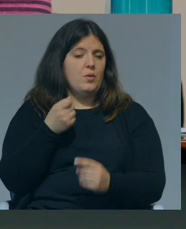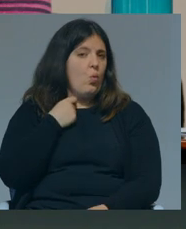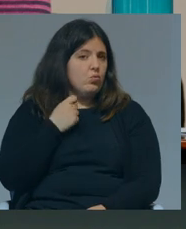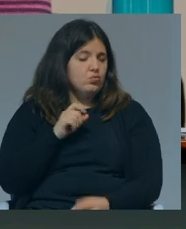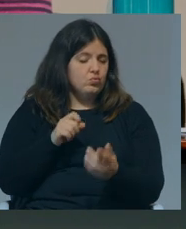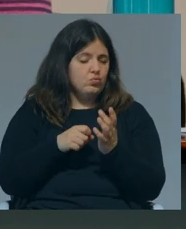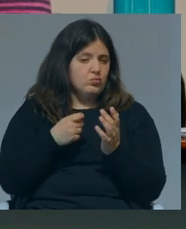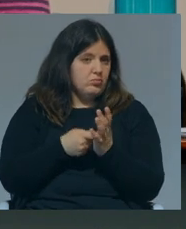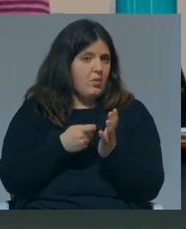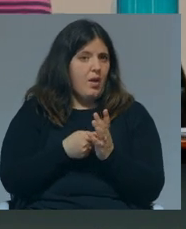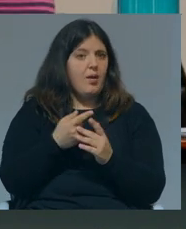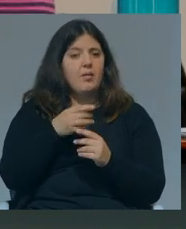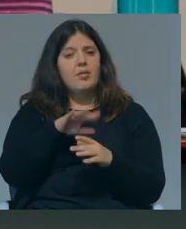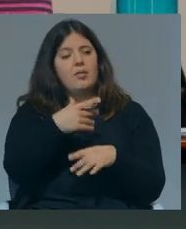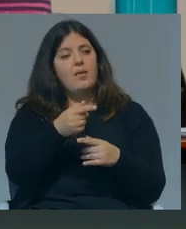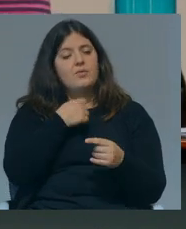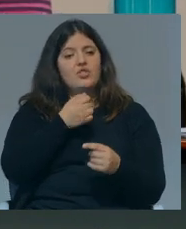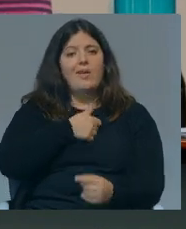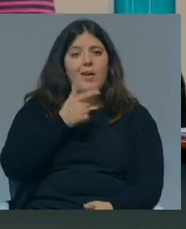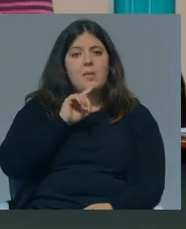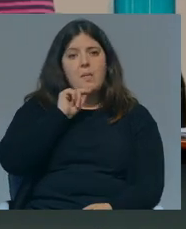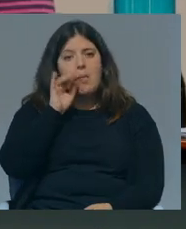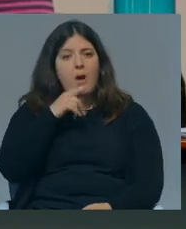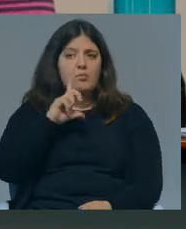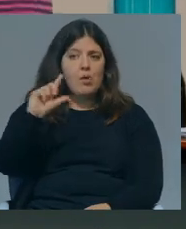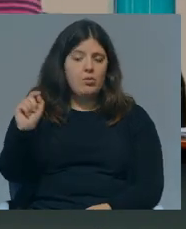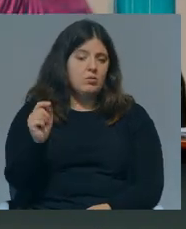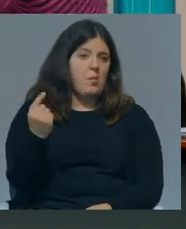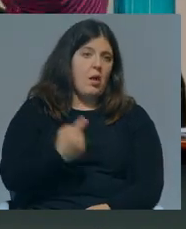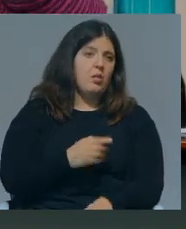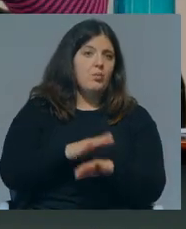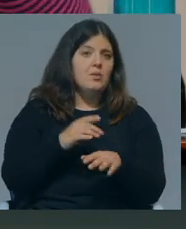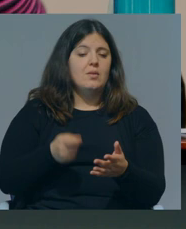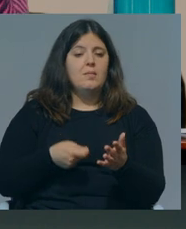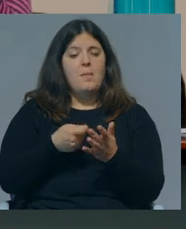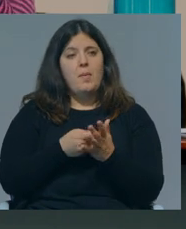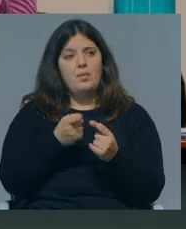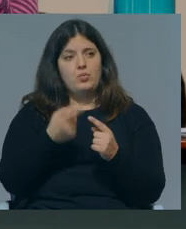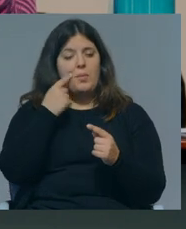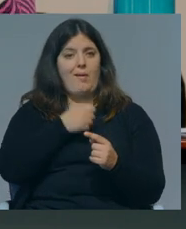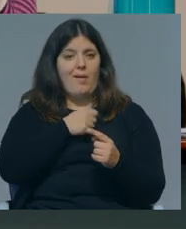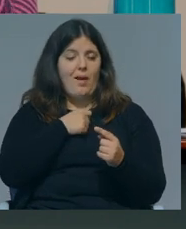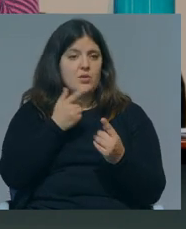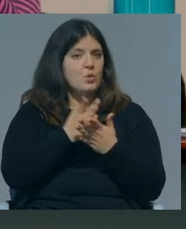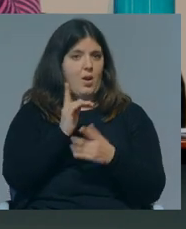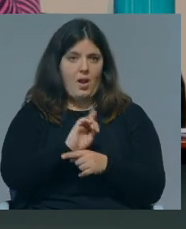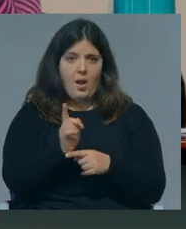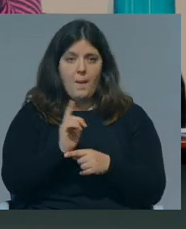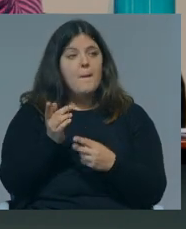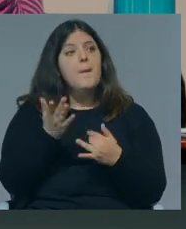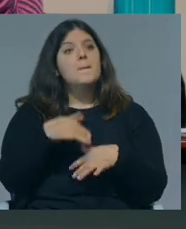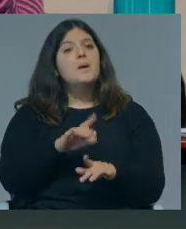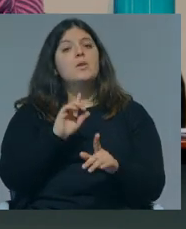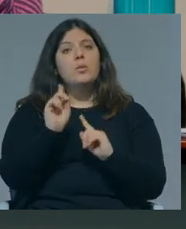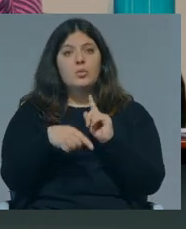custo, que é manter as pessoas muitas vezes fora da casa dos pais, com todos os custos associados, desde logo a habitação, mas não só, e